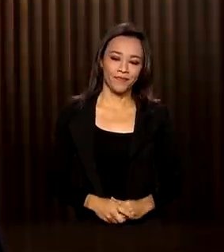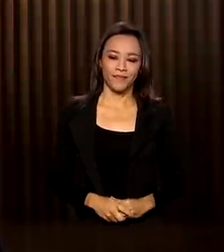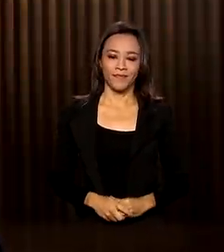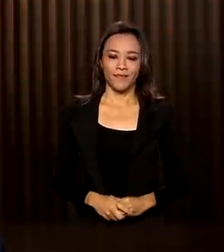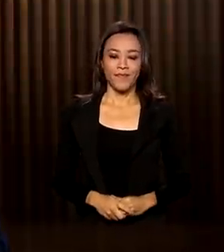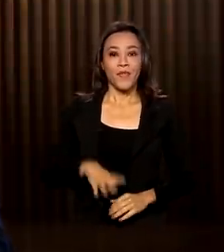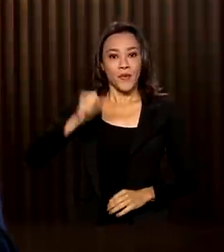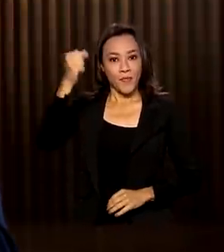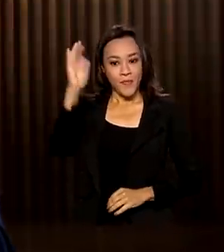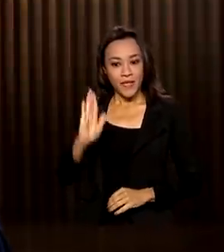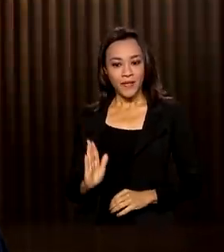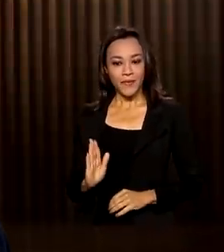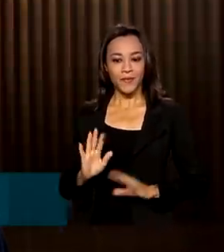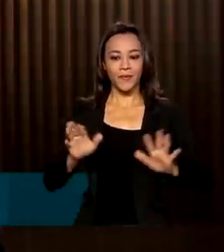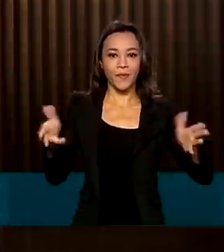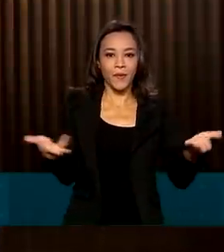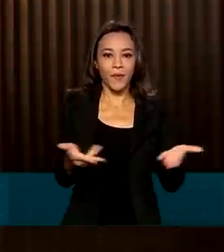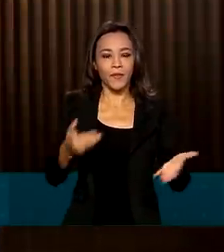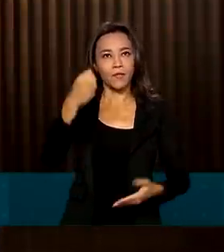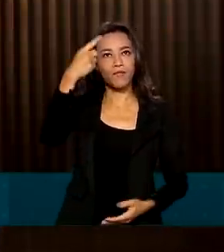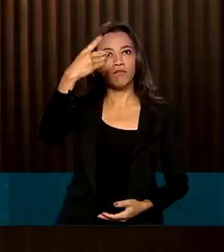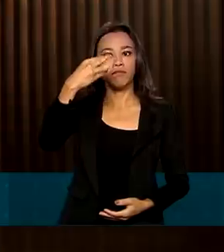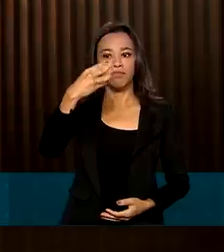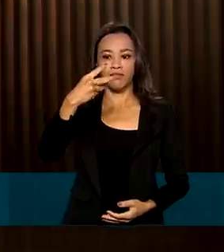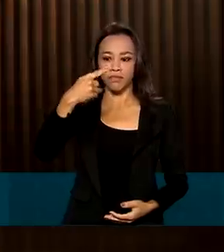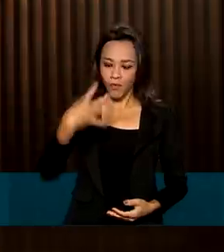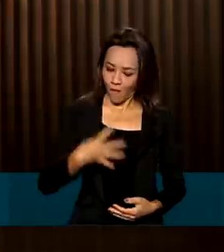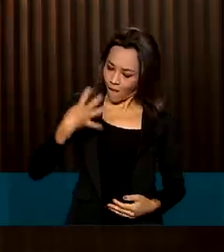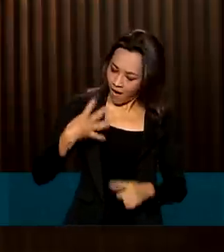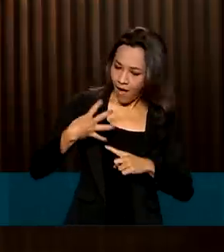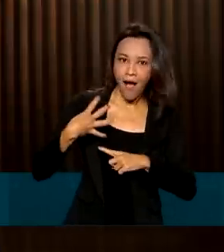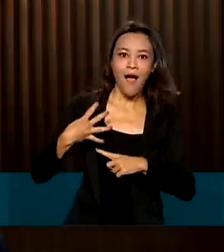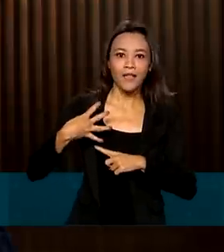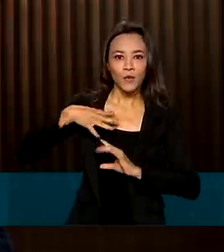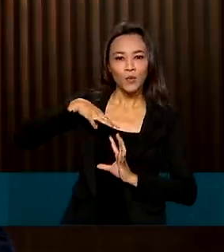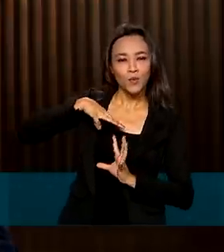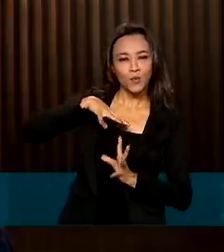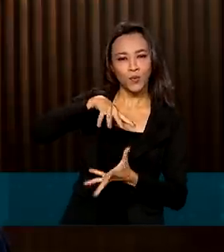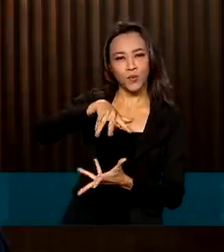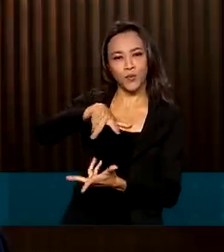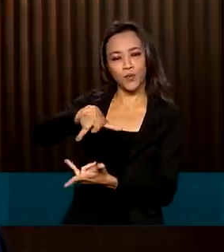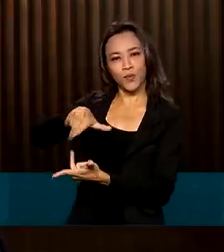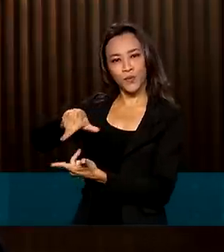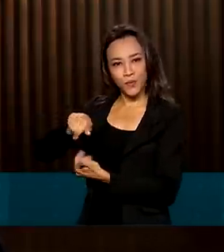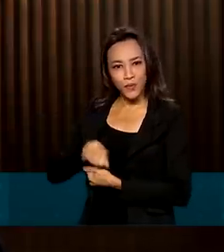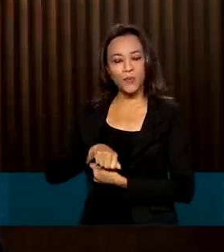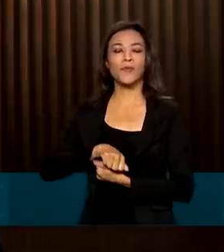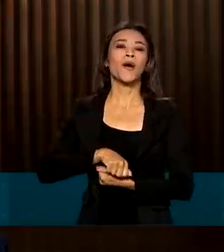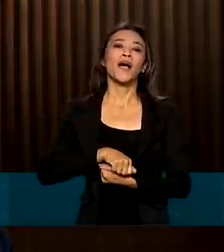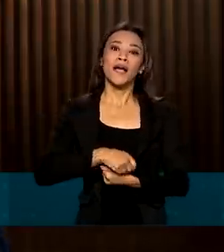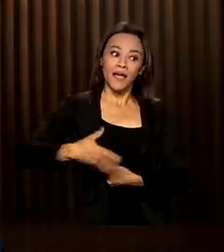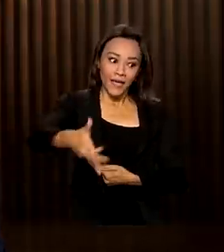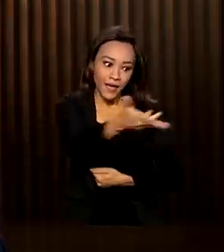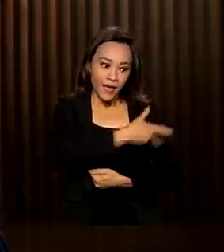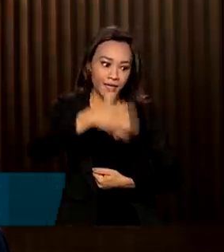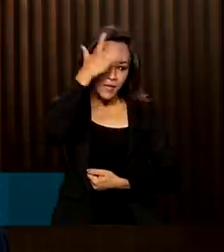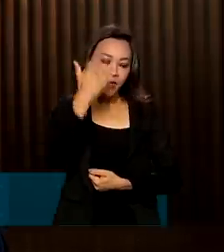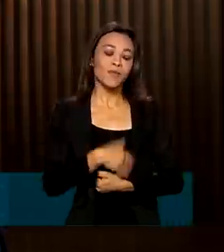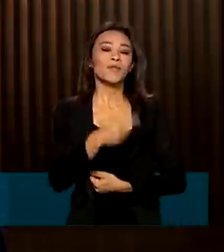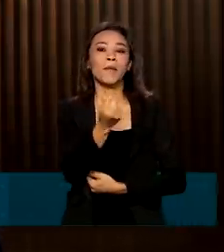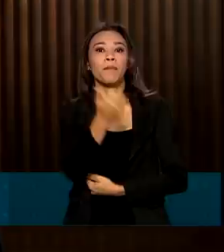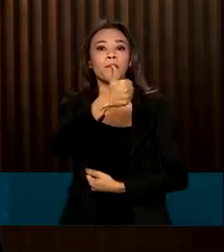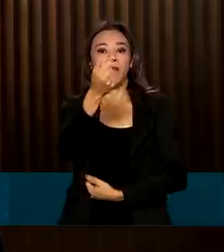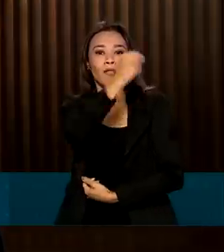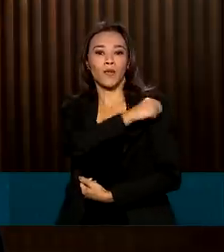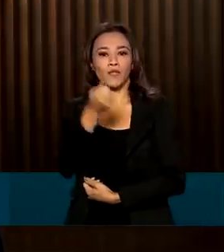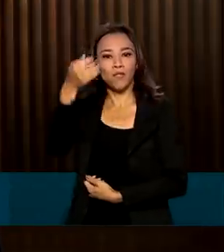ocupa hoje a quarta posição no ranking mundial de pessoas que tomaram a primeira dose e o quinto lugar